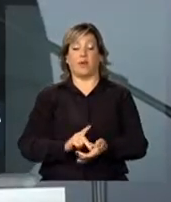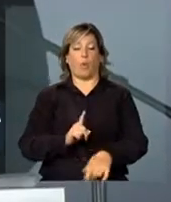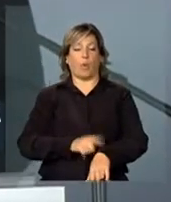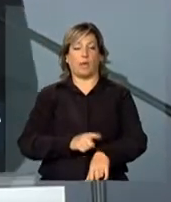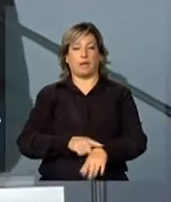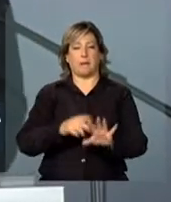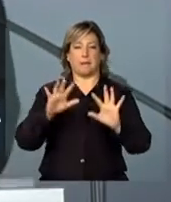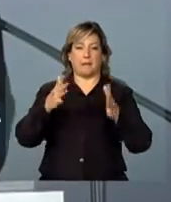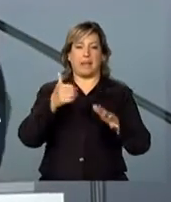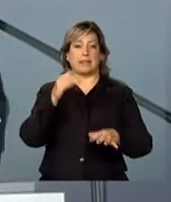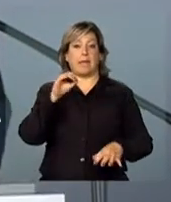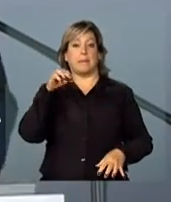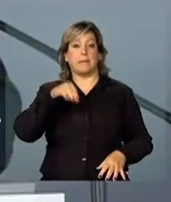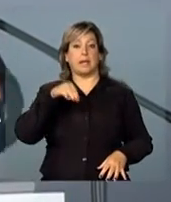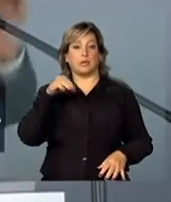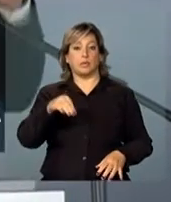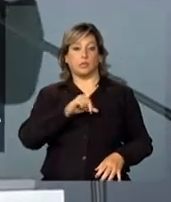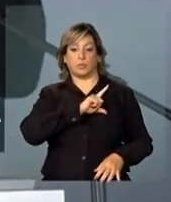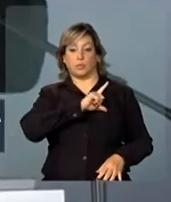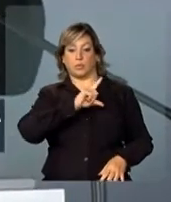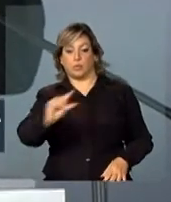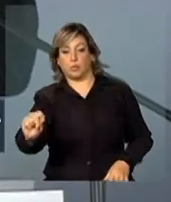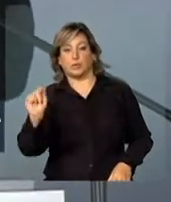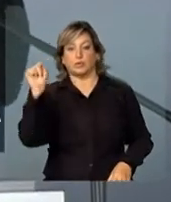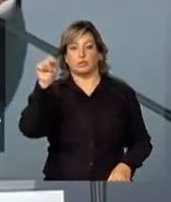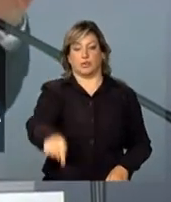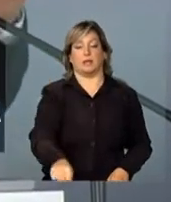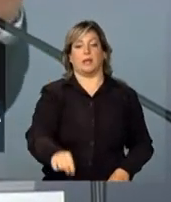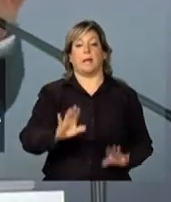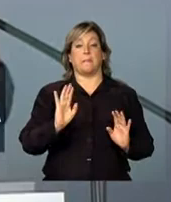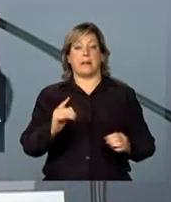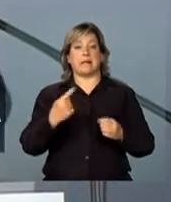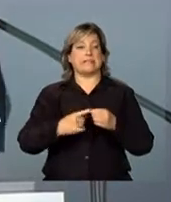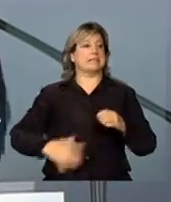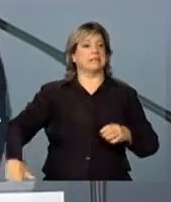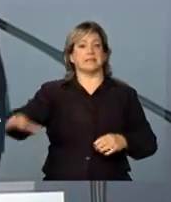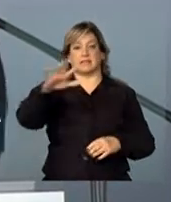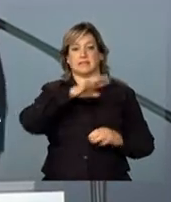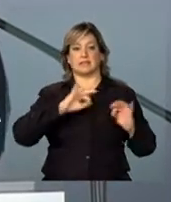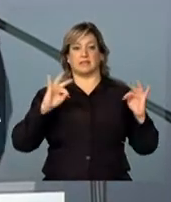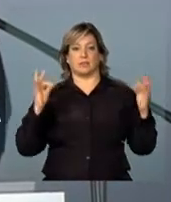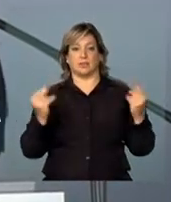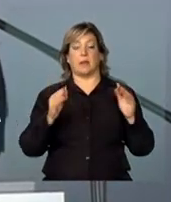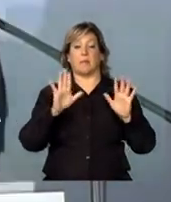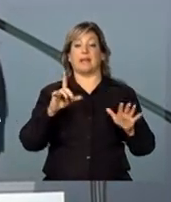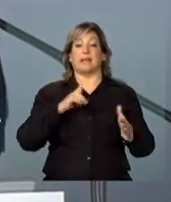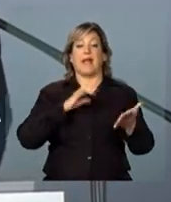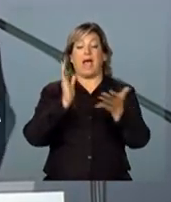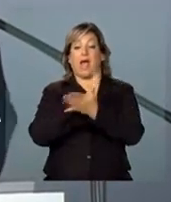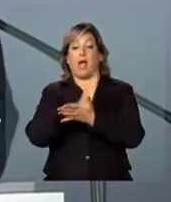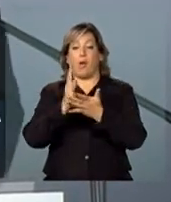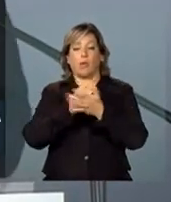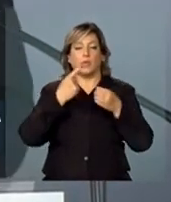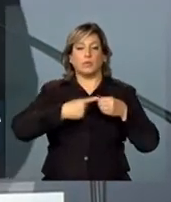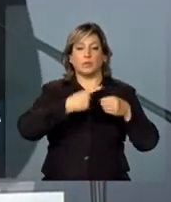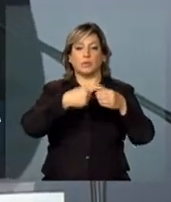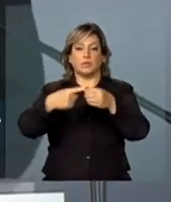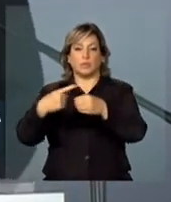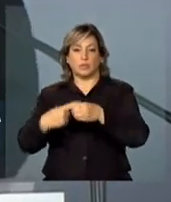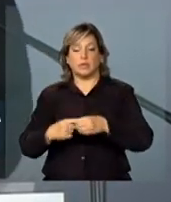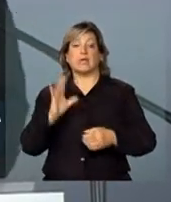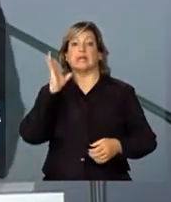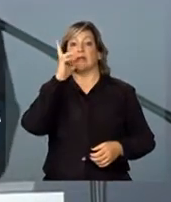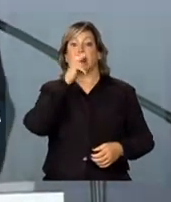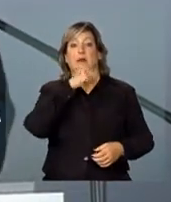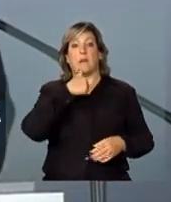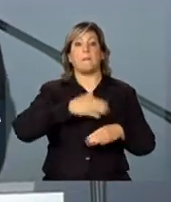é de 10 minutos, mas ele é o tempo médio na cidade inteira, mas tem alguns bairros, como o pessoal aqui falou, que